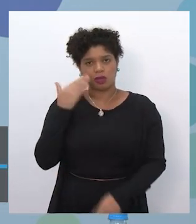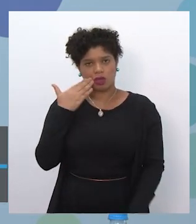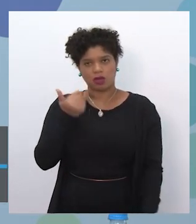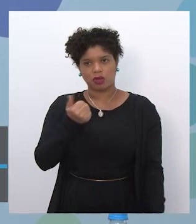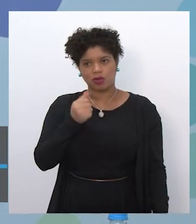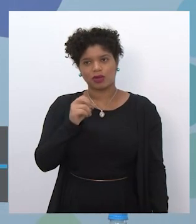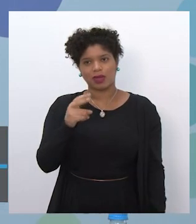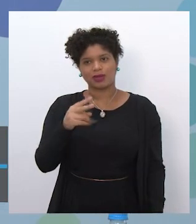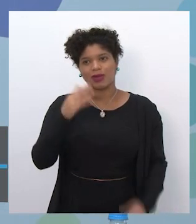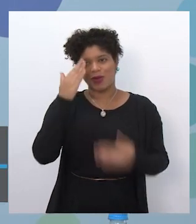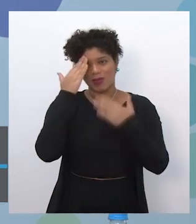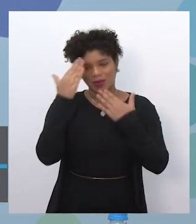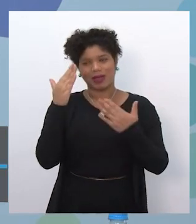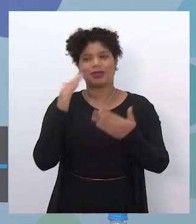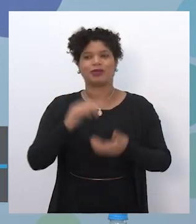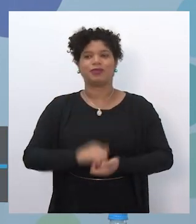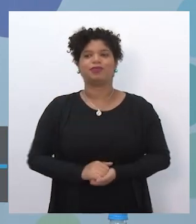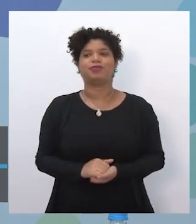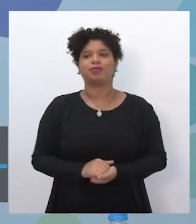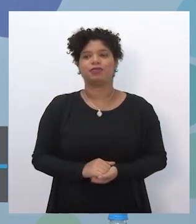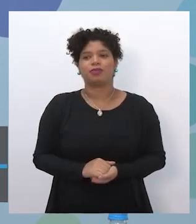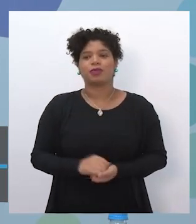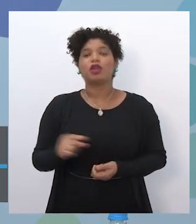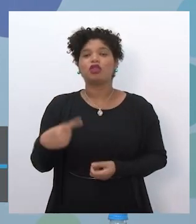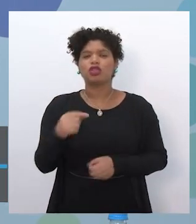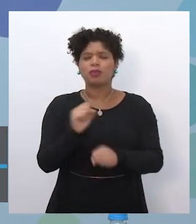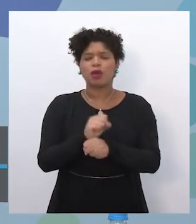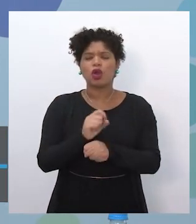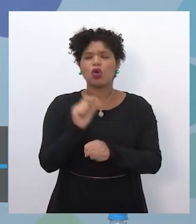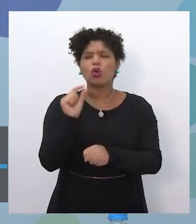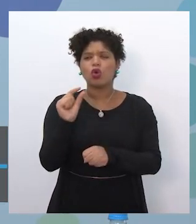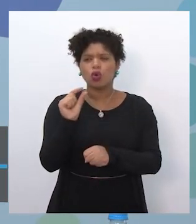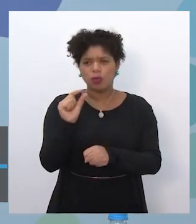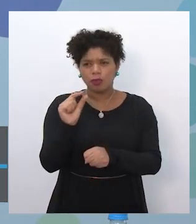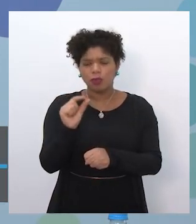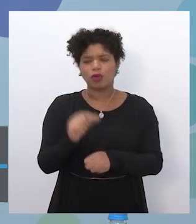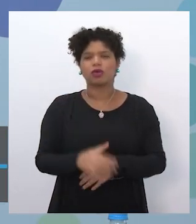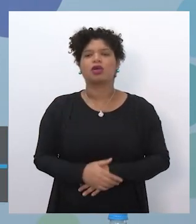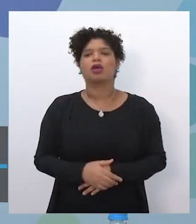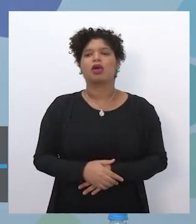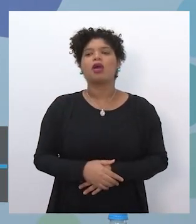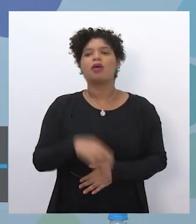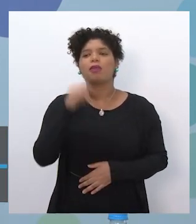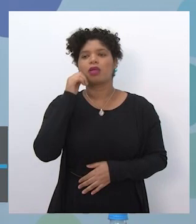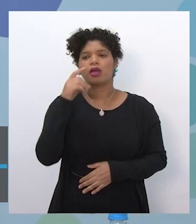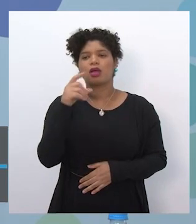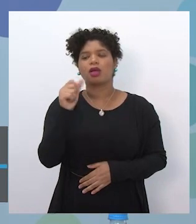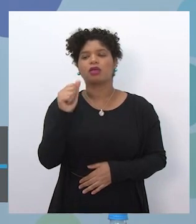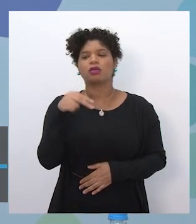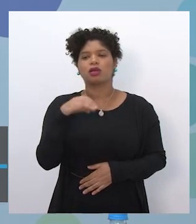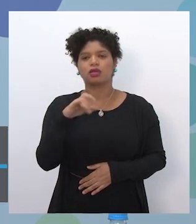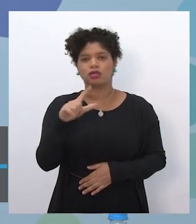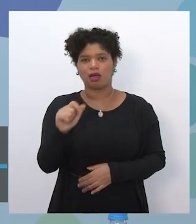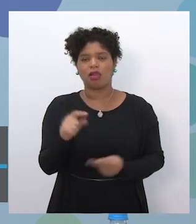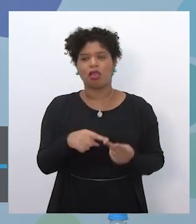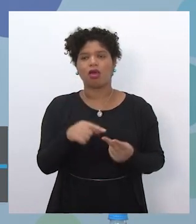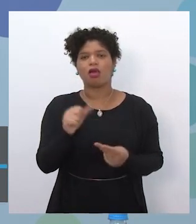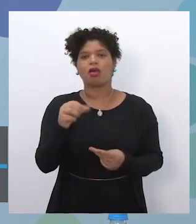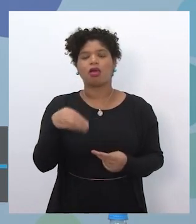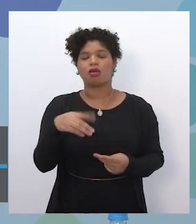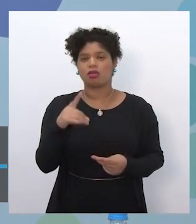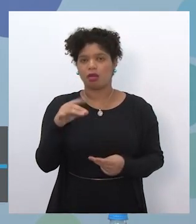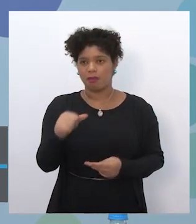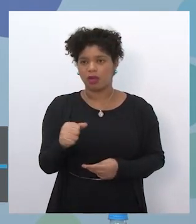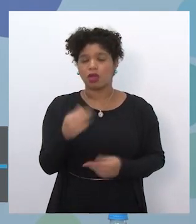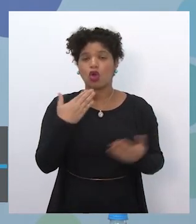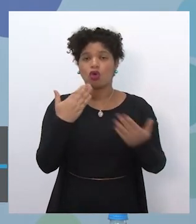obrigado, a gente vai fazer um pequeno intervalo para a Daniela se juntar com a gente, a Amanda também para a gente falar mais